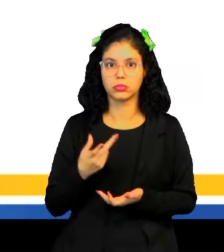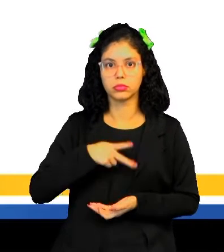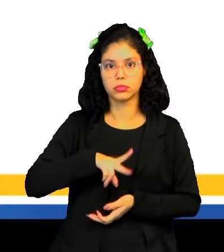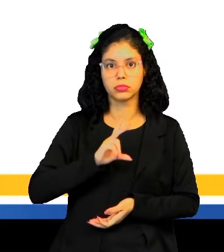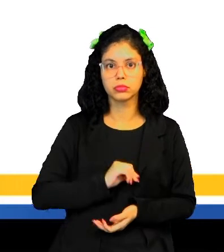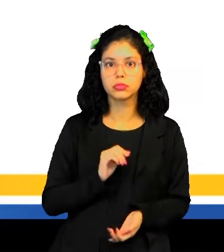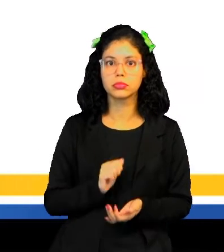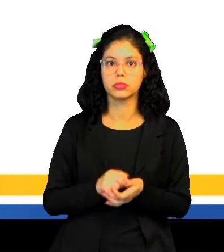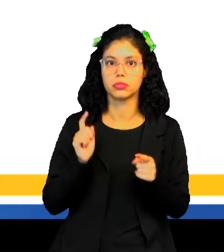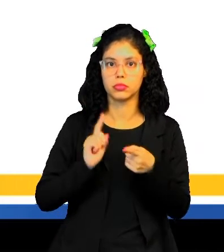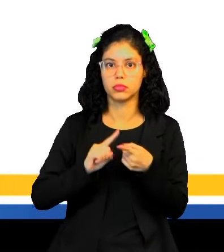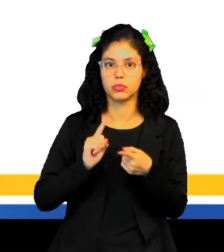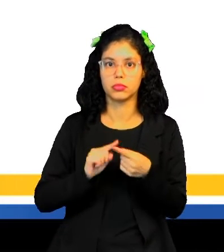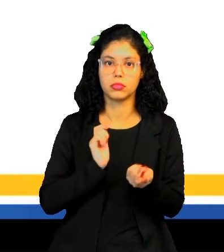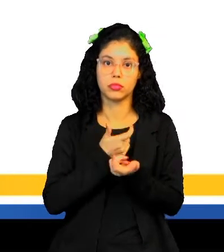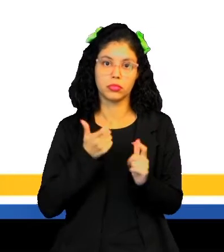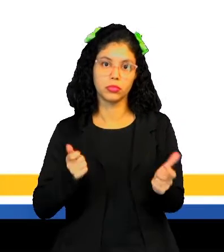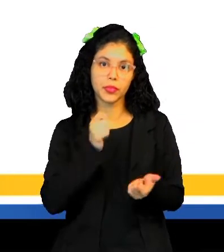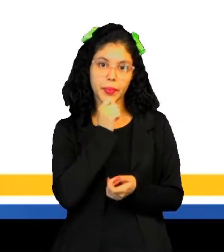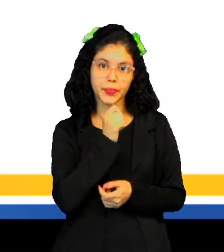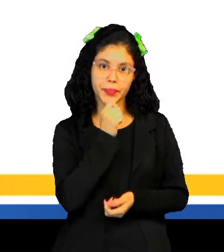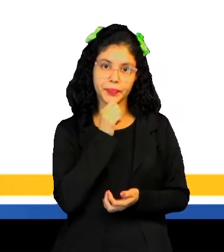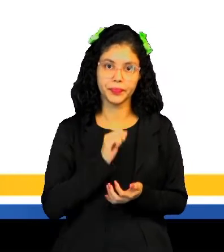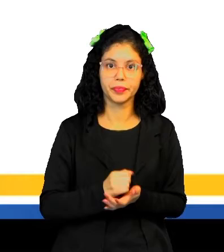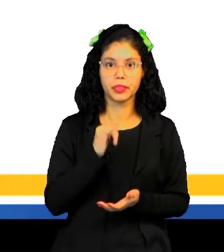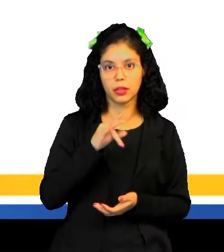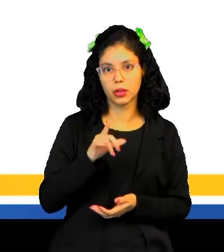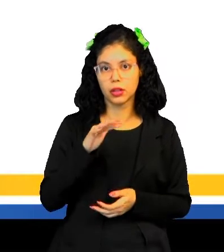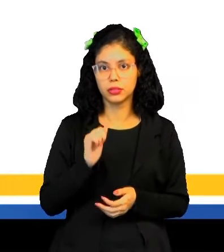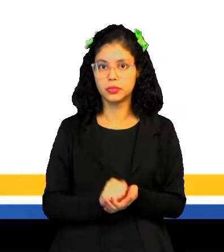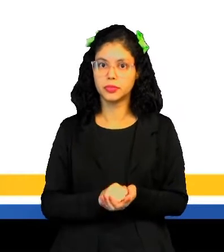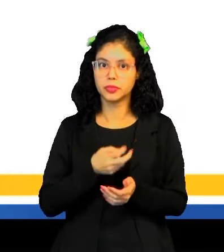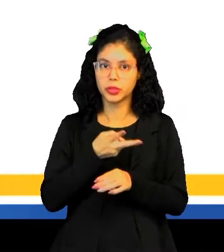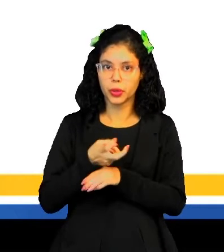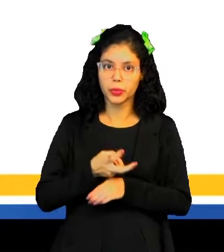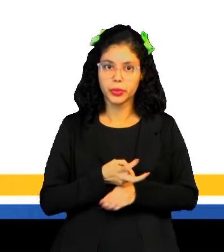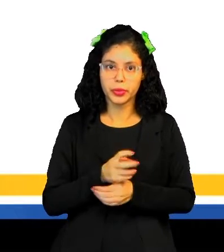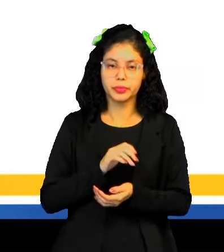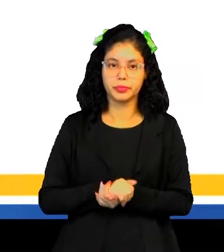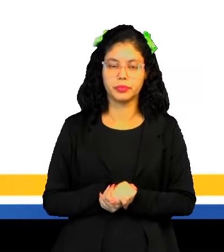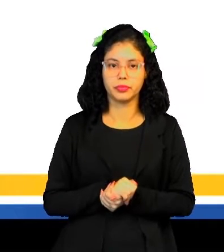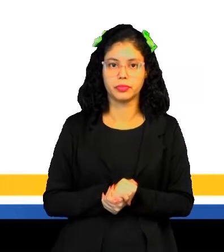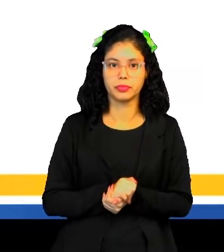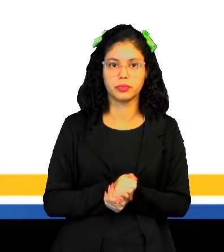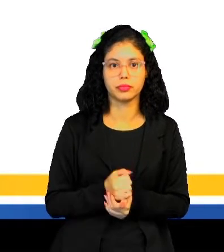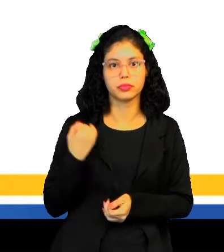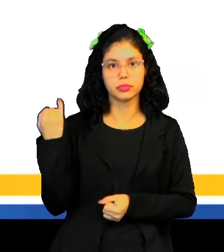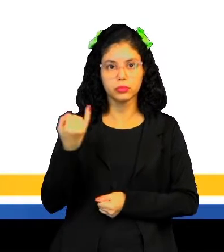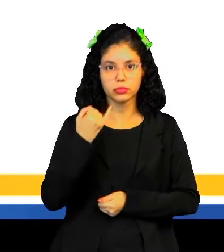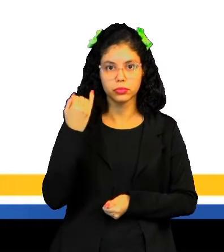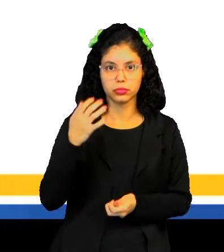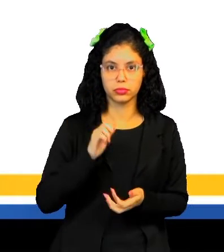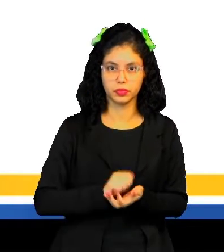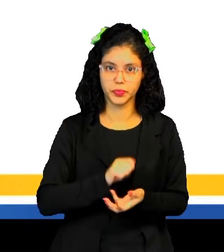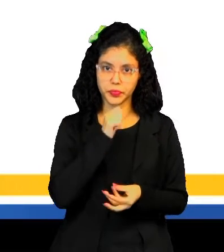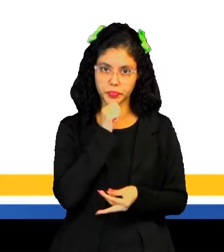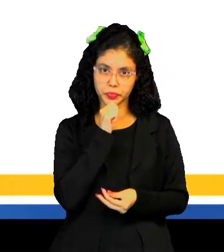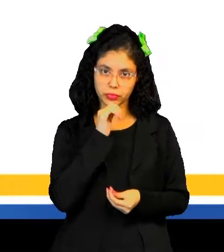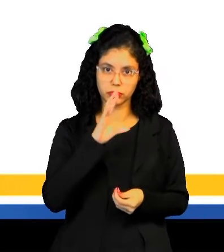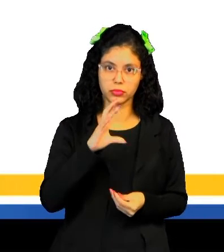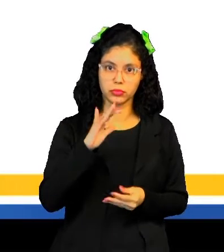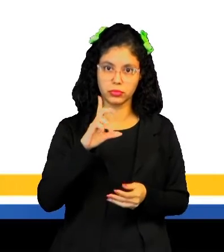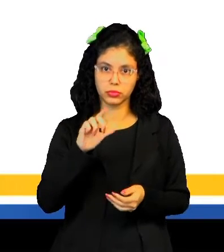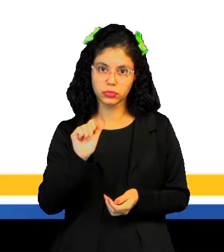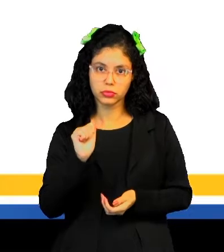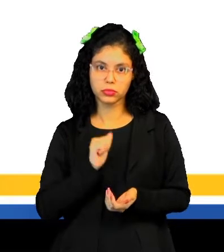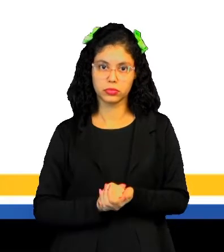pois a coroa cobrava altos impostos sobre o minério extraído. Estes eram fundidos e taxados nas casas de